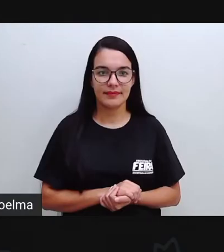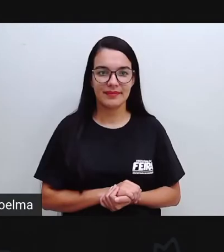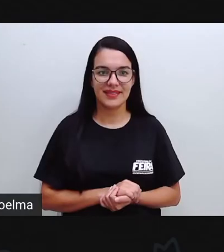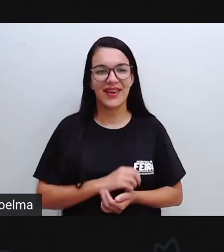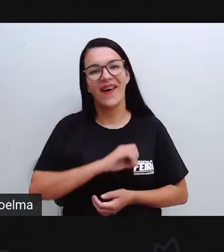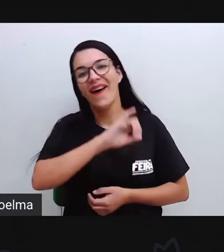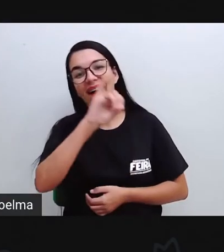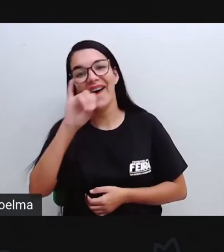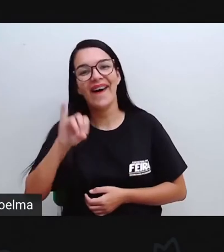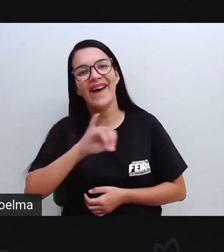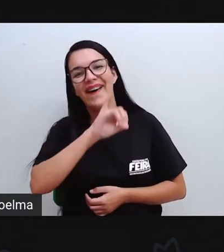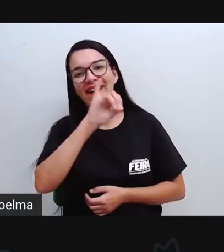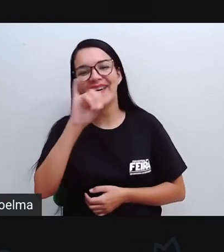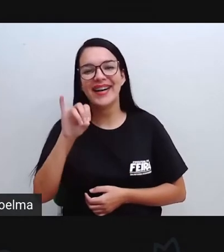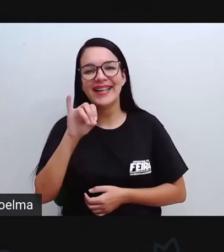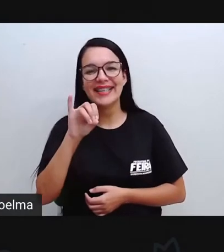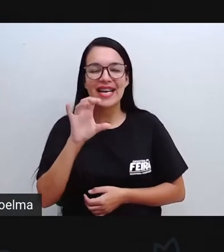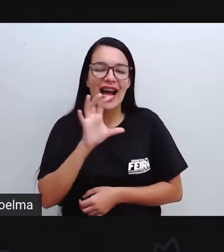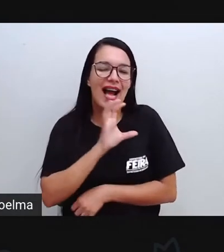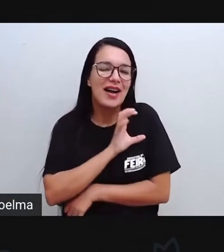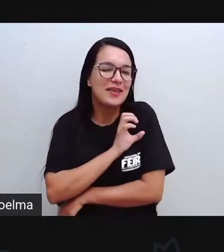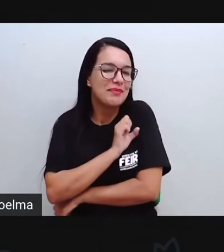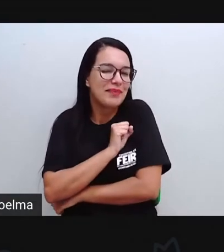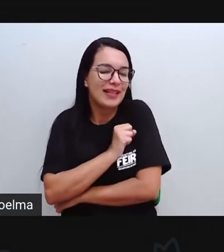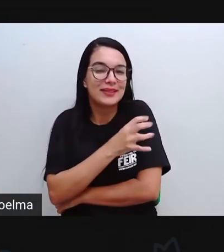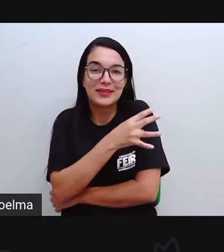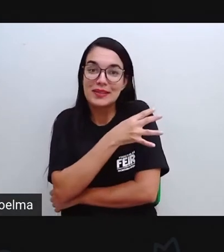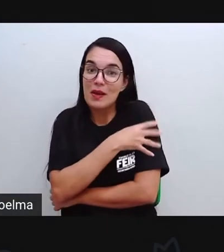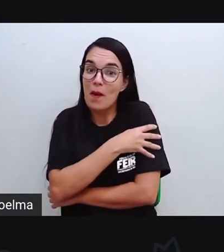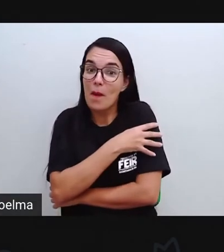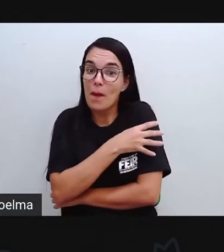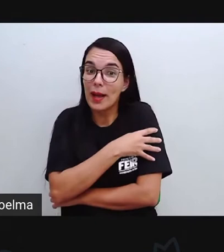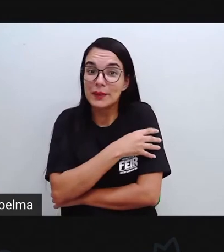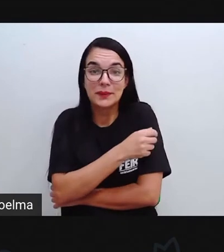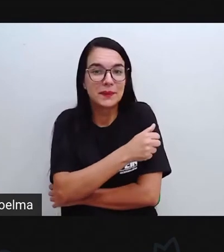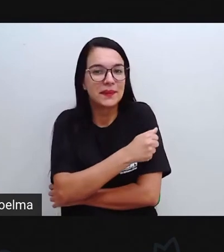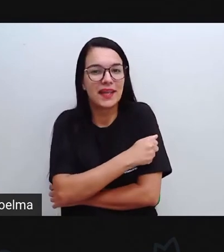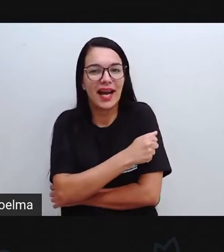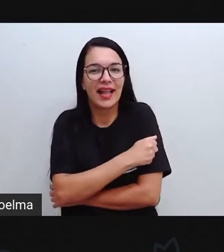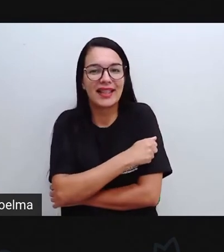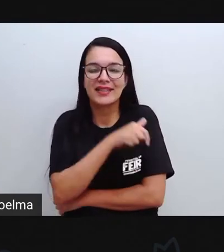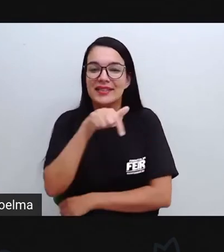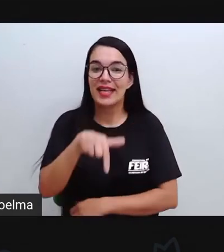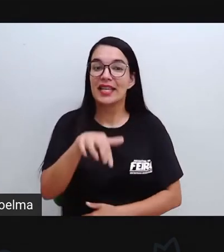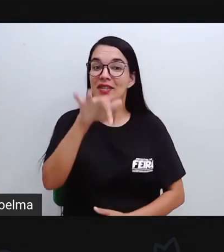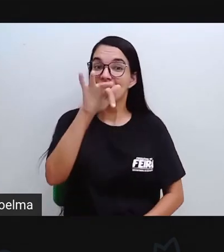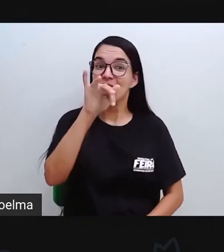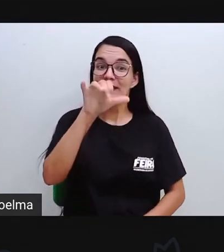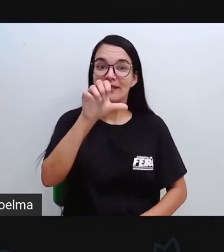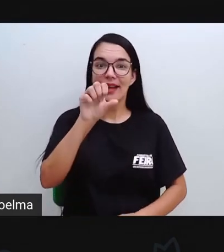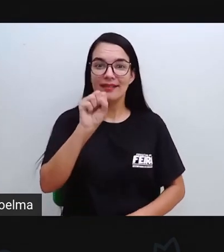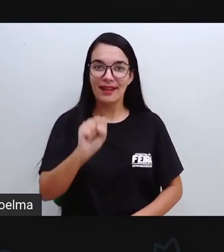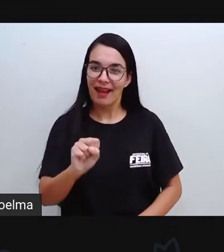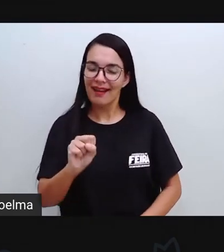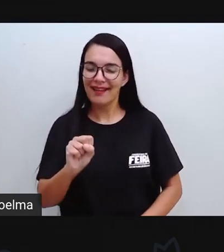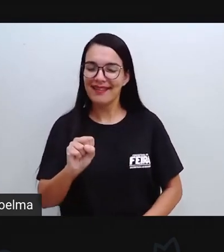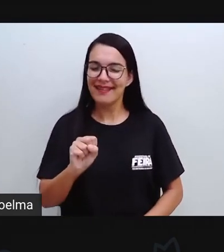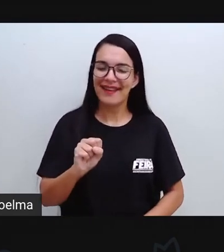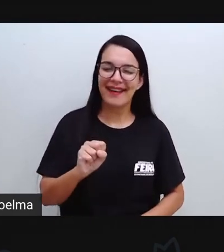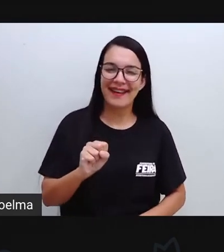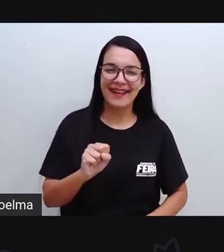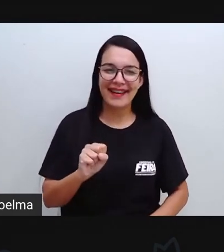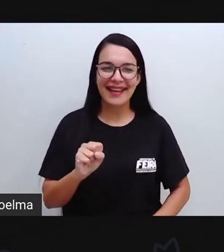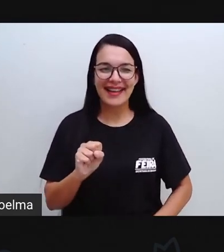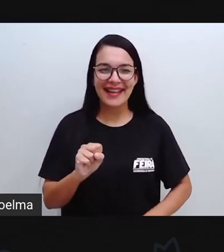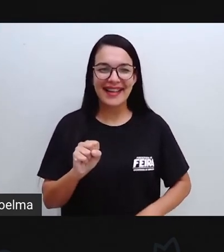Olá, amores, meus queridos e amados alunos da cidade de Feira de Santana, nossos quartos